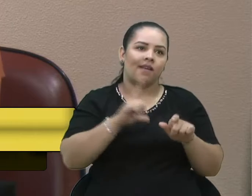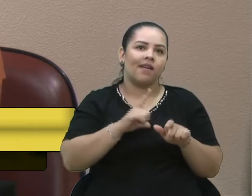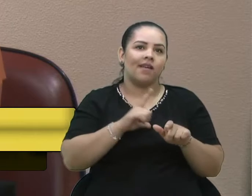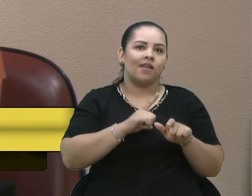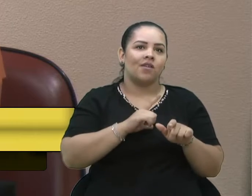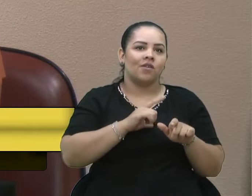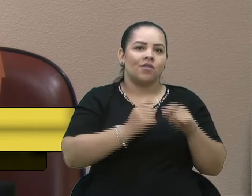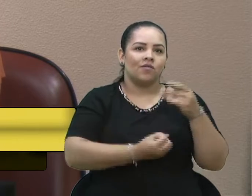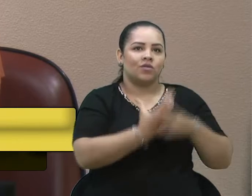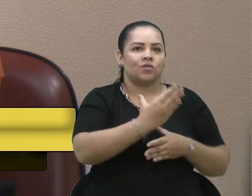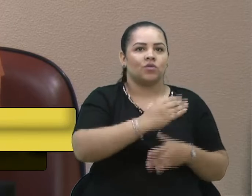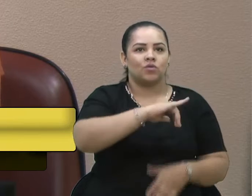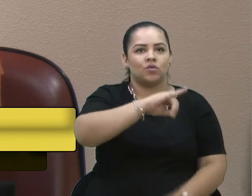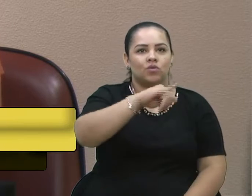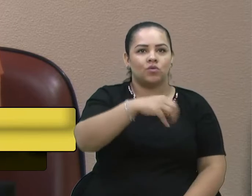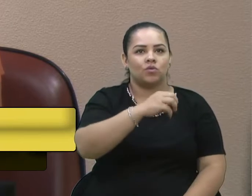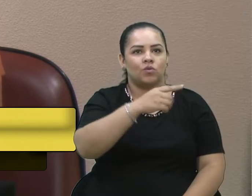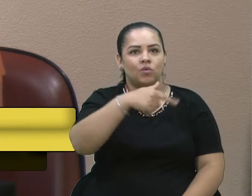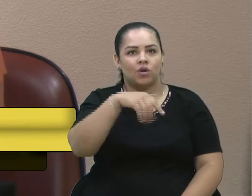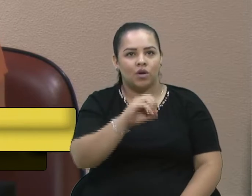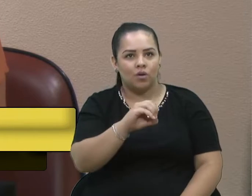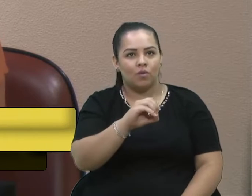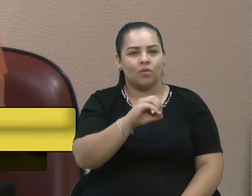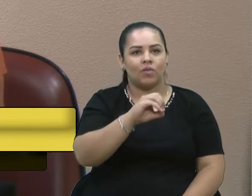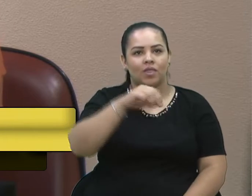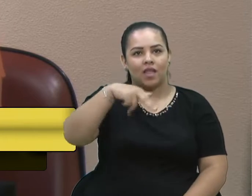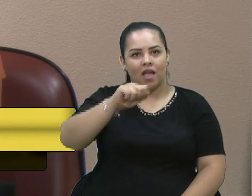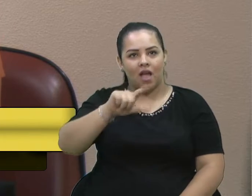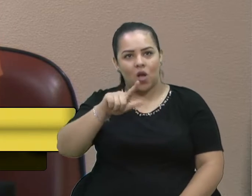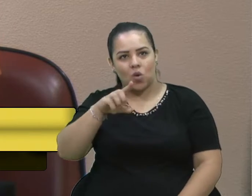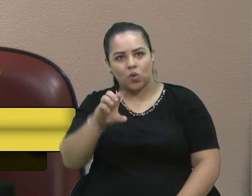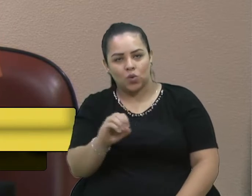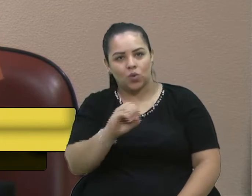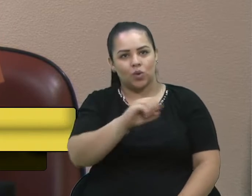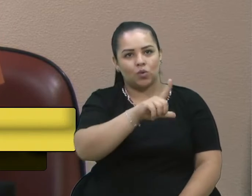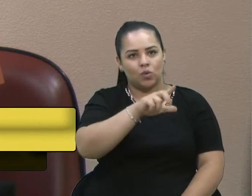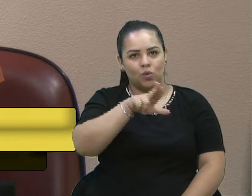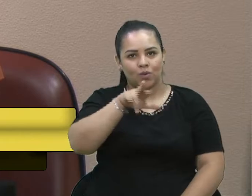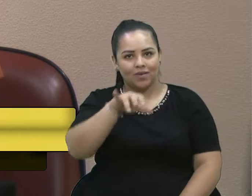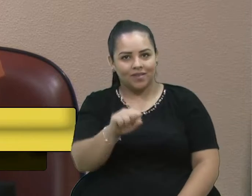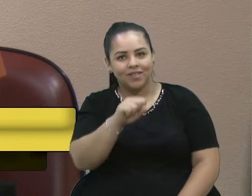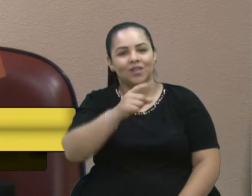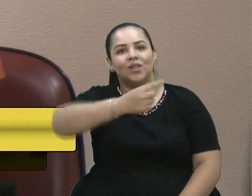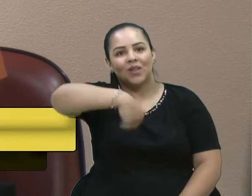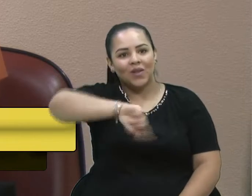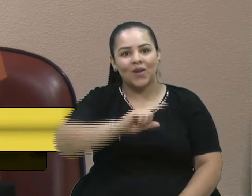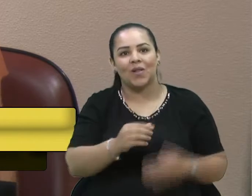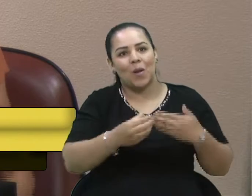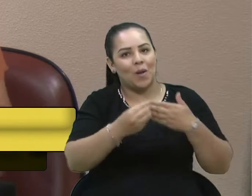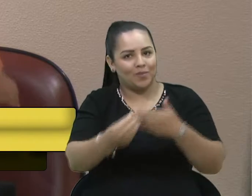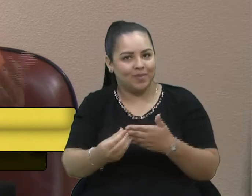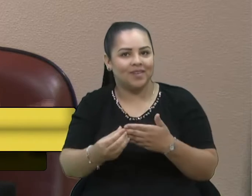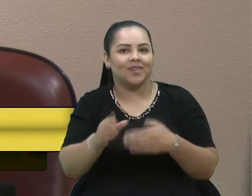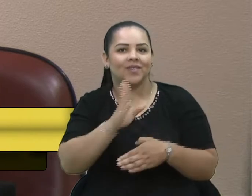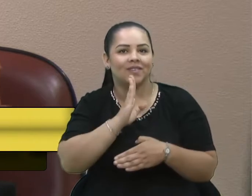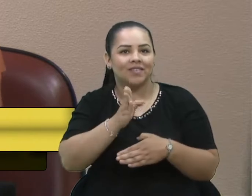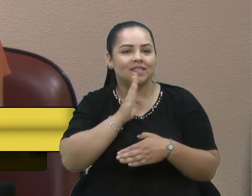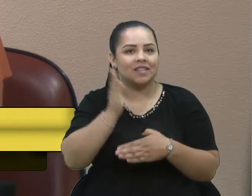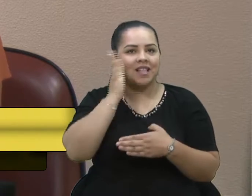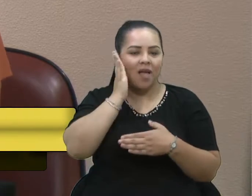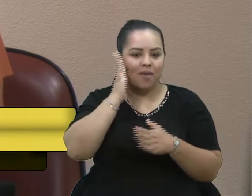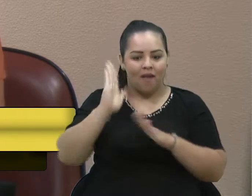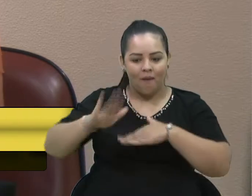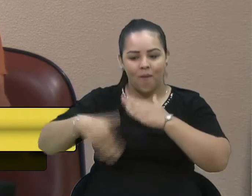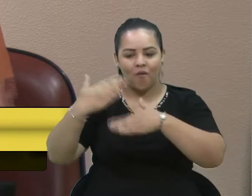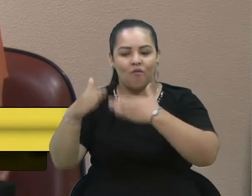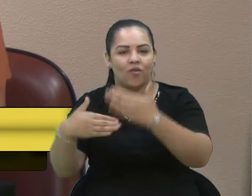Lisboa, Arnaldo Balvé e Luiz Napolitano. E aí, de lá para cá, a gente acompanha, conhece bem, a gente sabe que a Rádio Caxias cresceu muito, virou